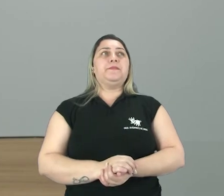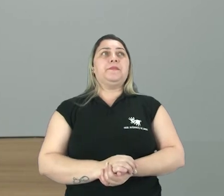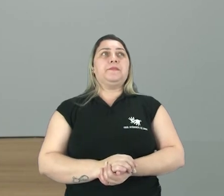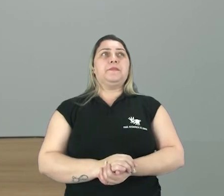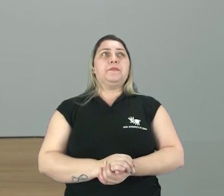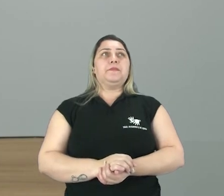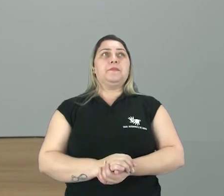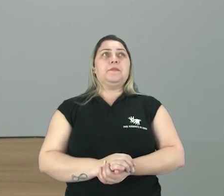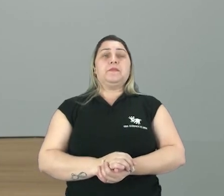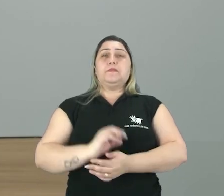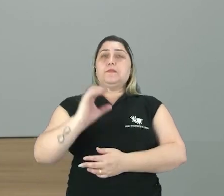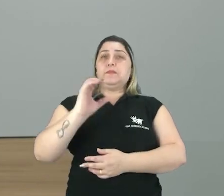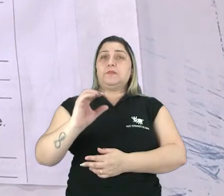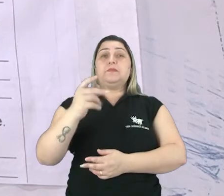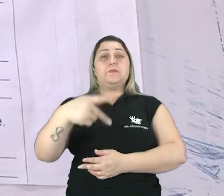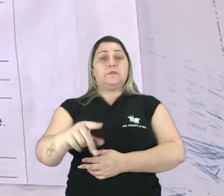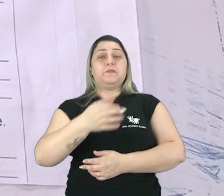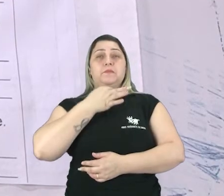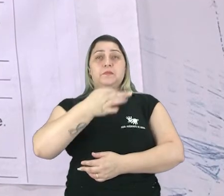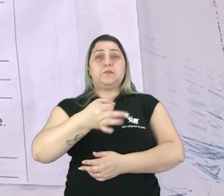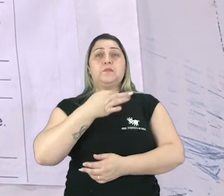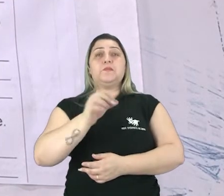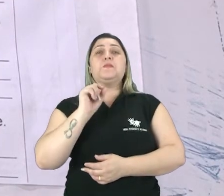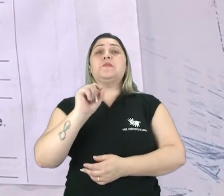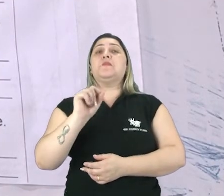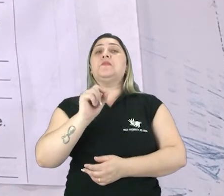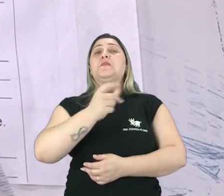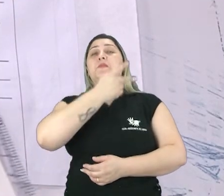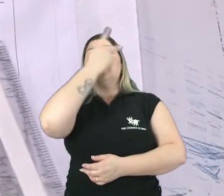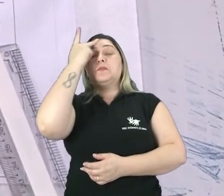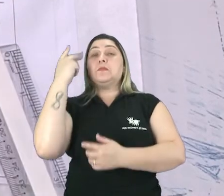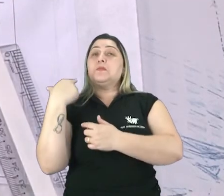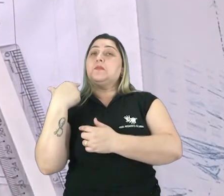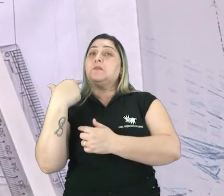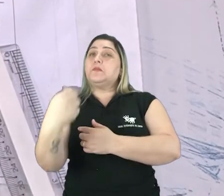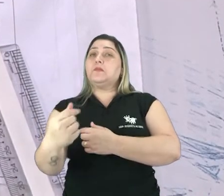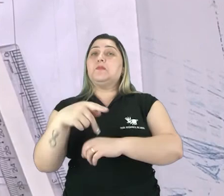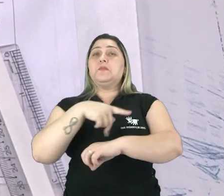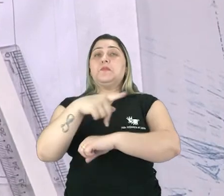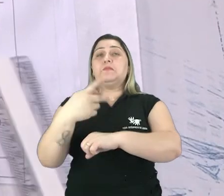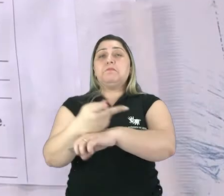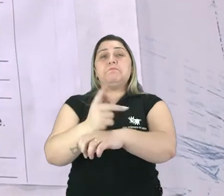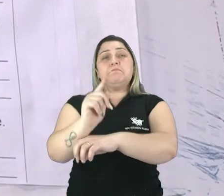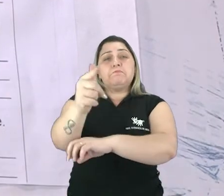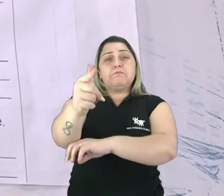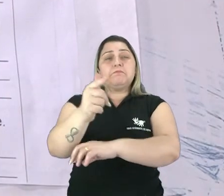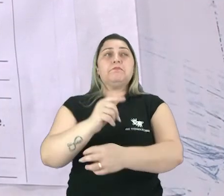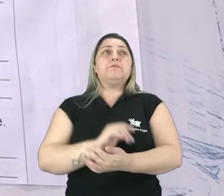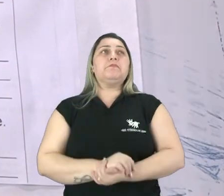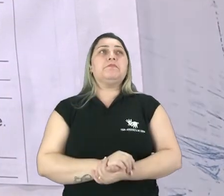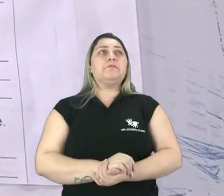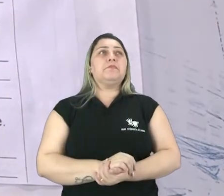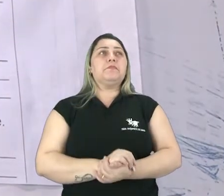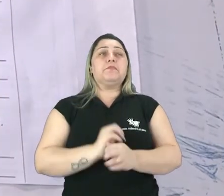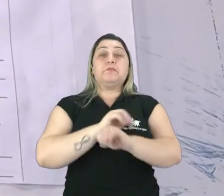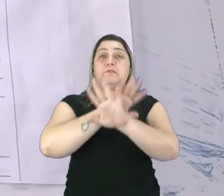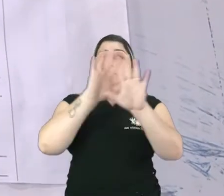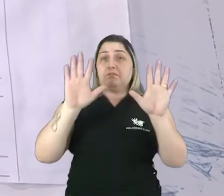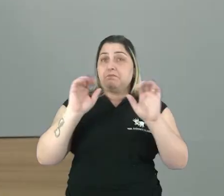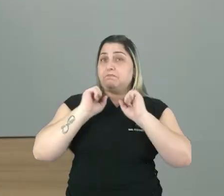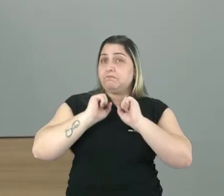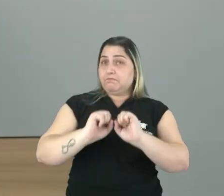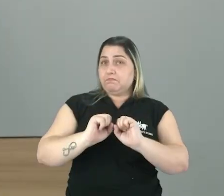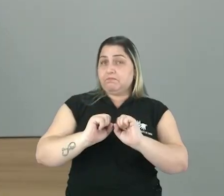C. Perdão. Na sua opinião. que leva as pessoas a saírem do seu país. Em direção a outros. Né. É claro que você pode.